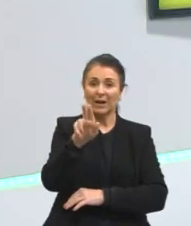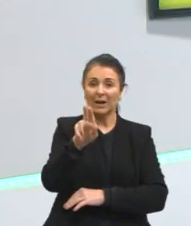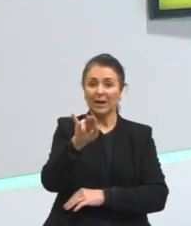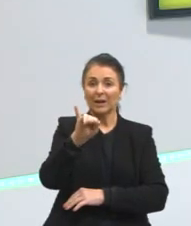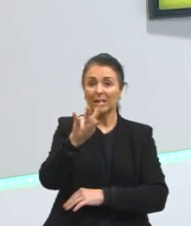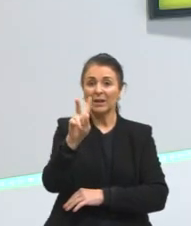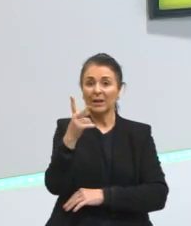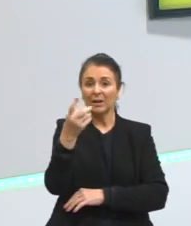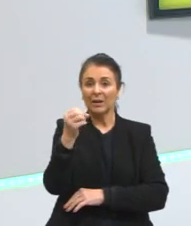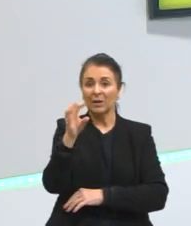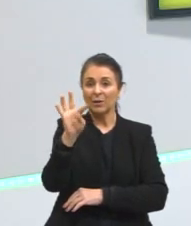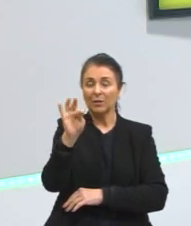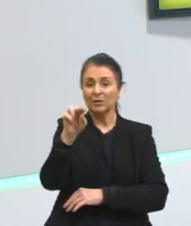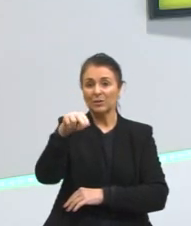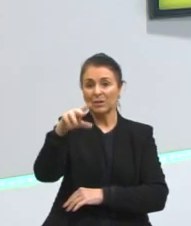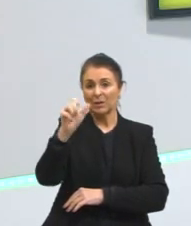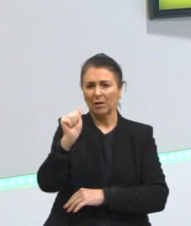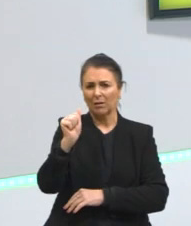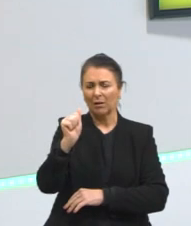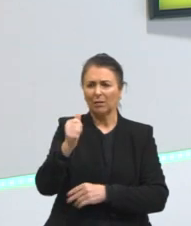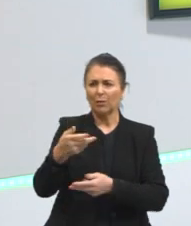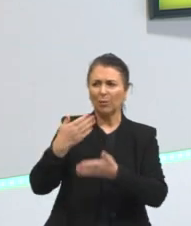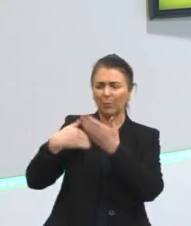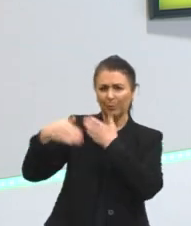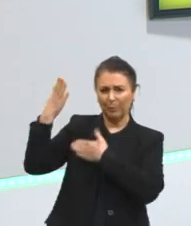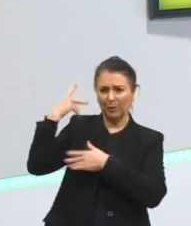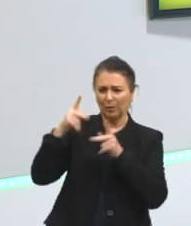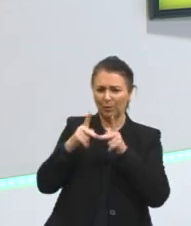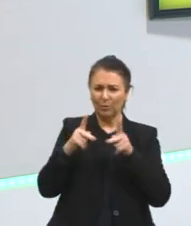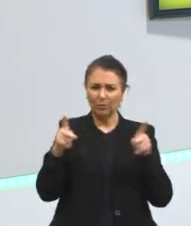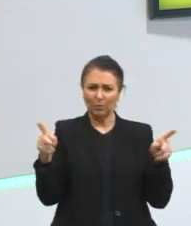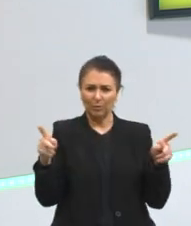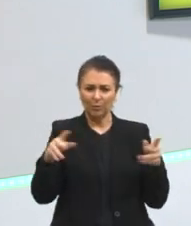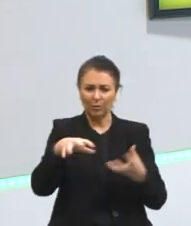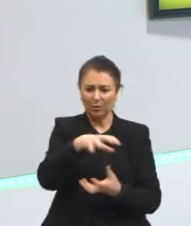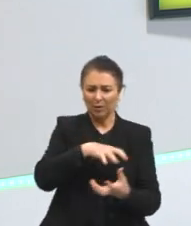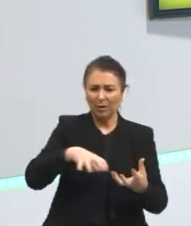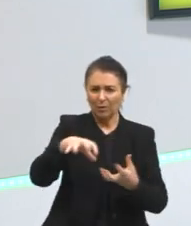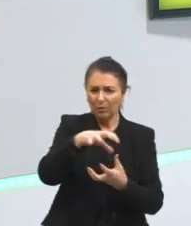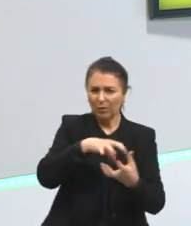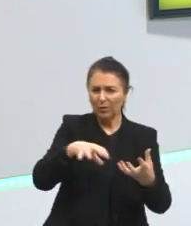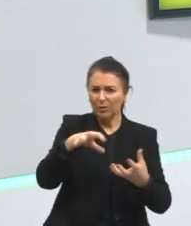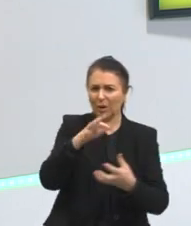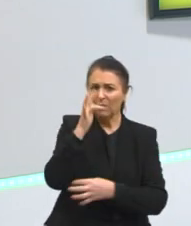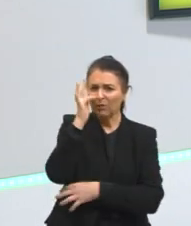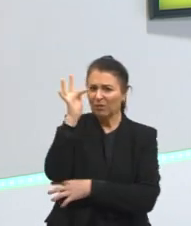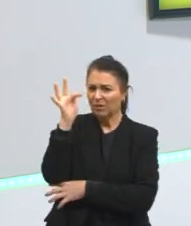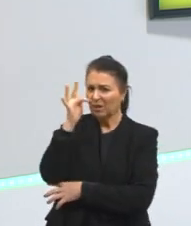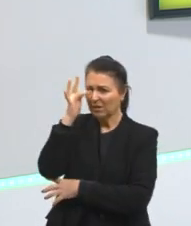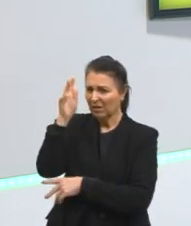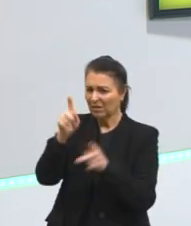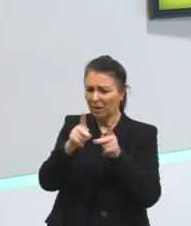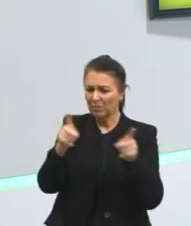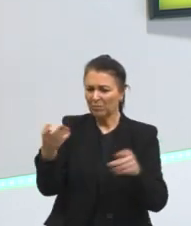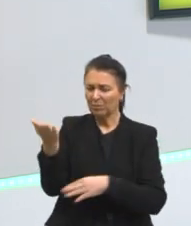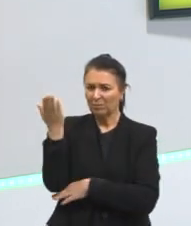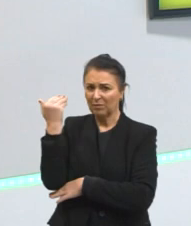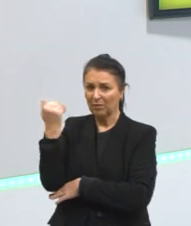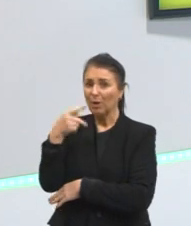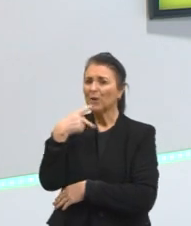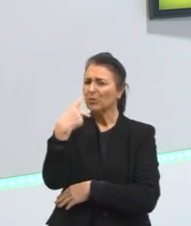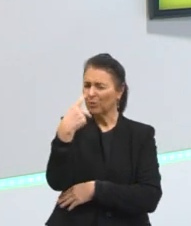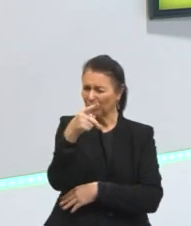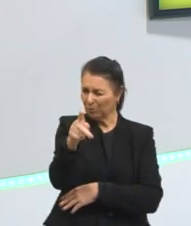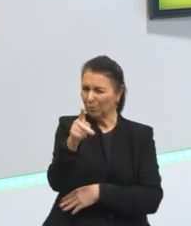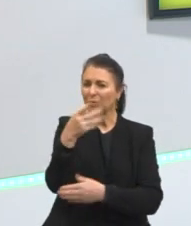no renascimento lá durante durante a revolução francesa né nós temos se você estudar um